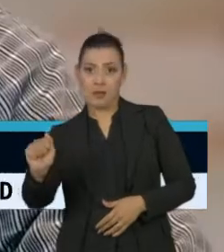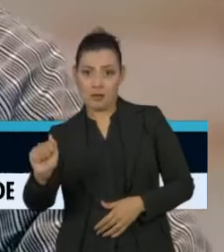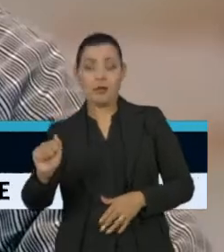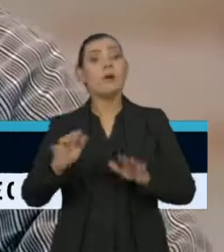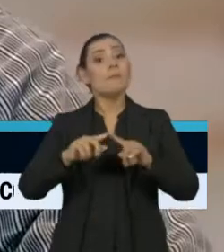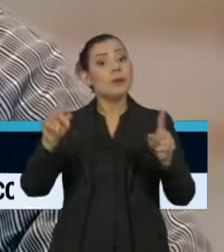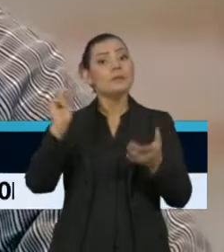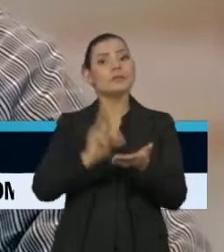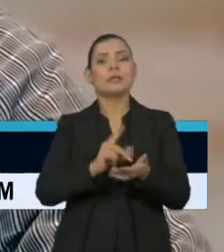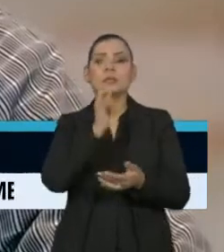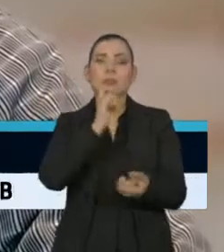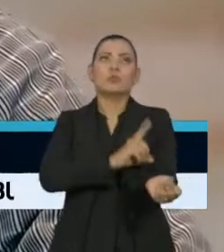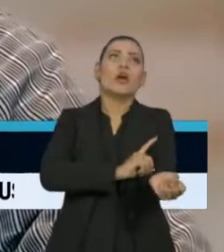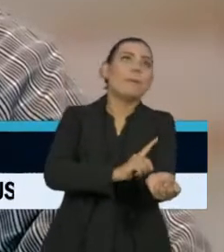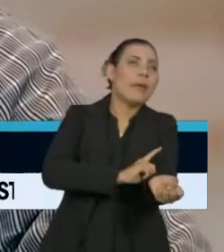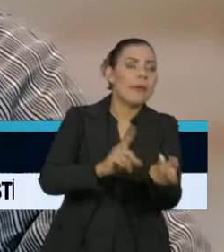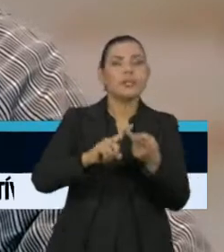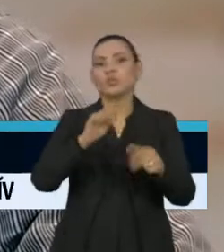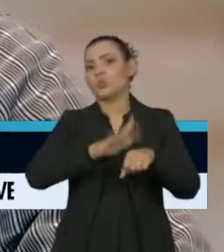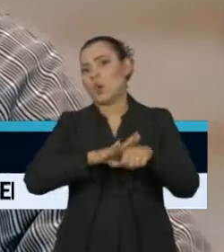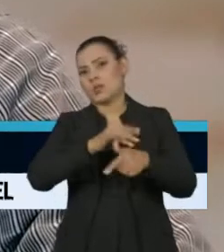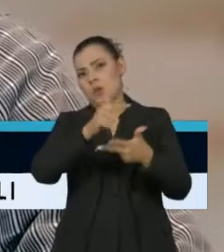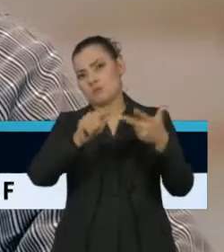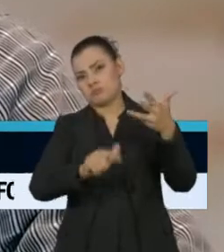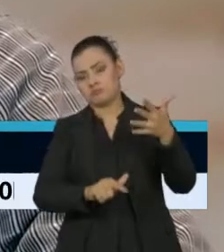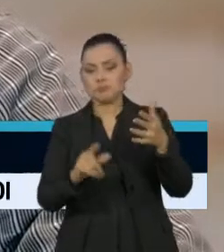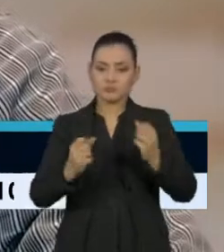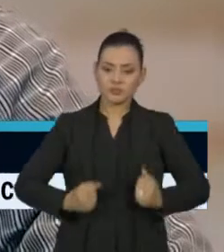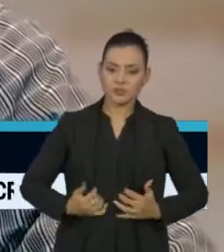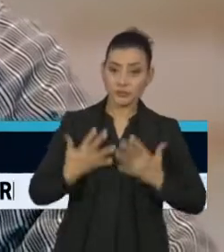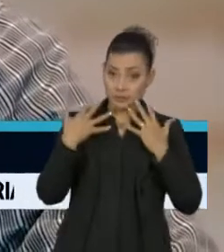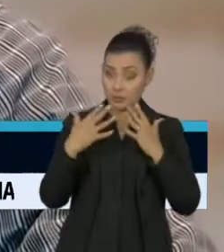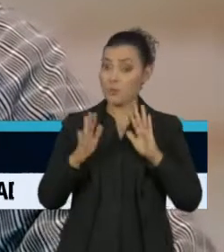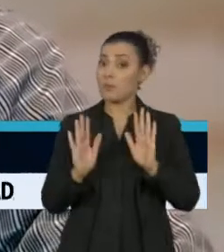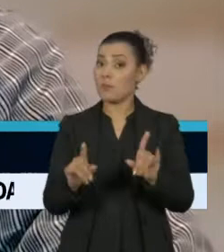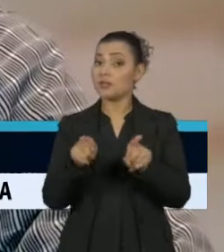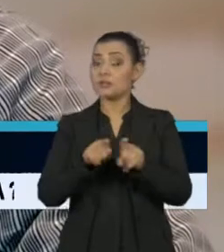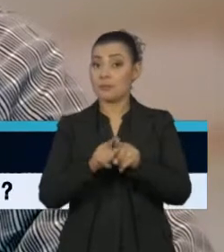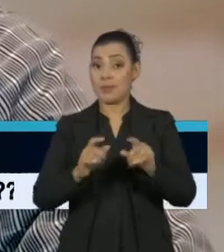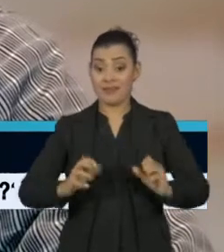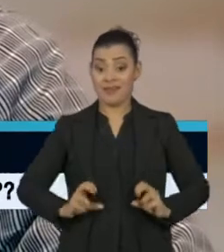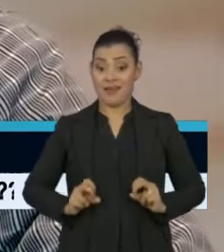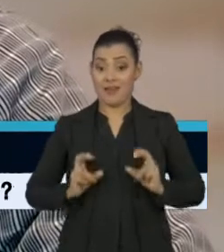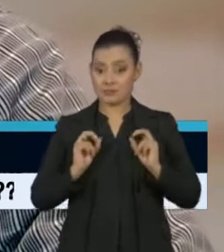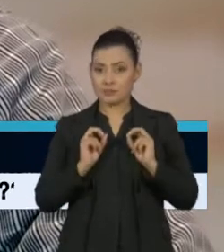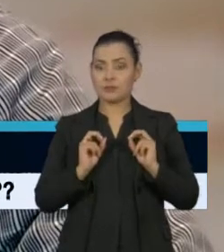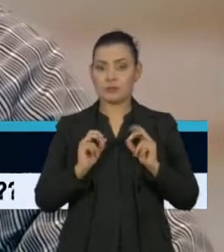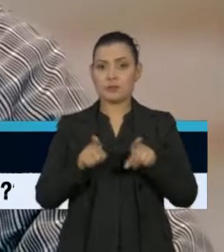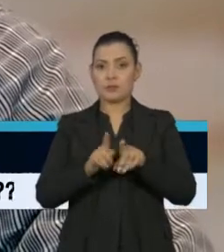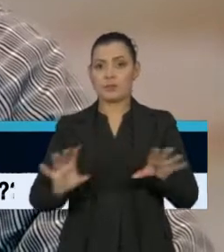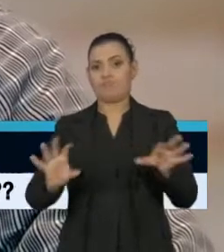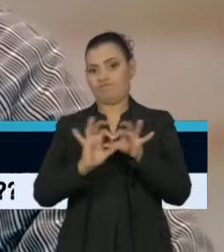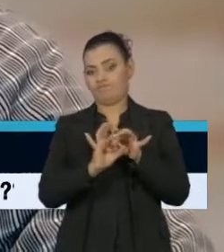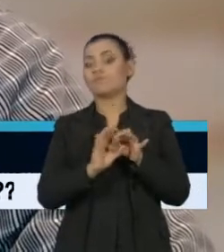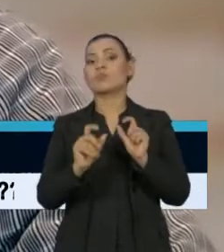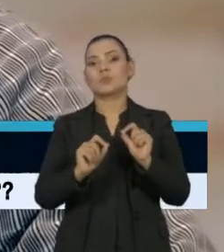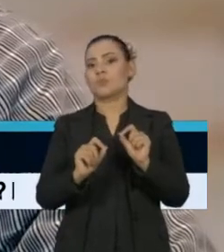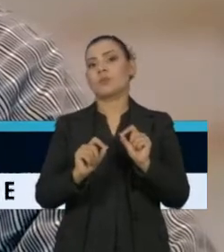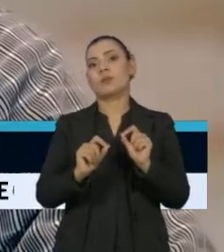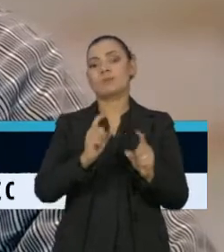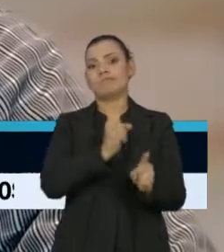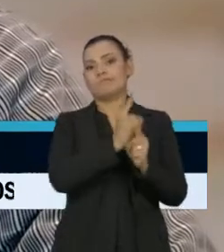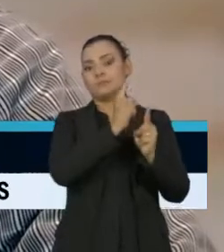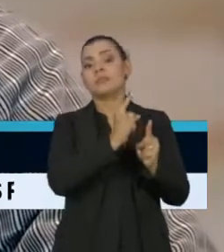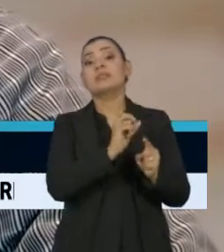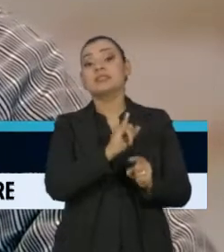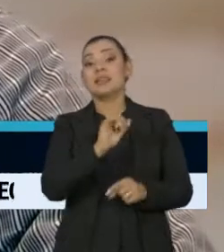como por exemplo diabetes, doenças crônicas, algumas infecções, até no próprio câncer, que também está associado com o pior prognóstico